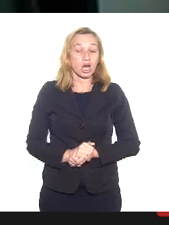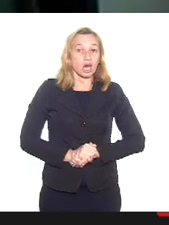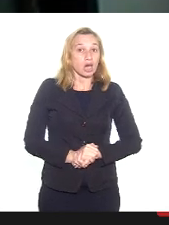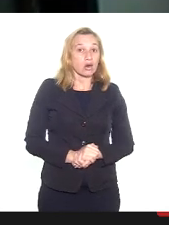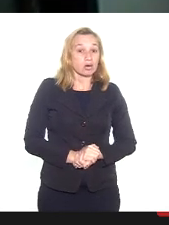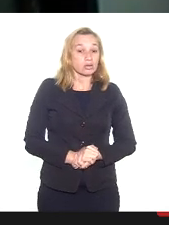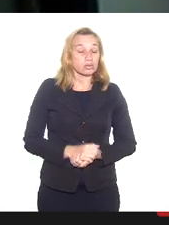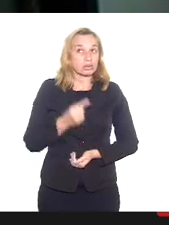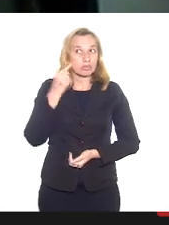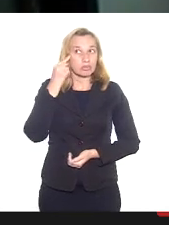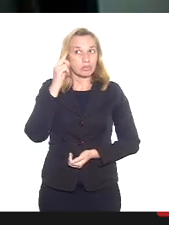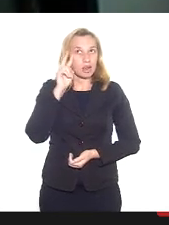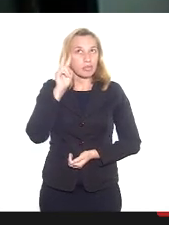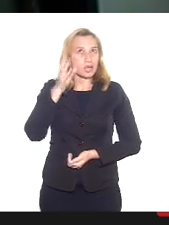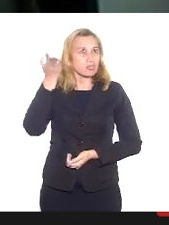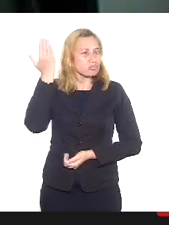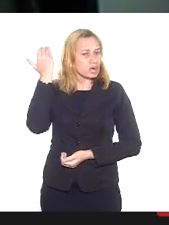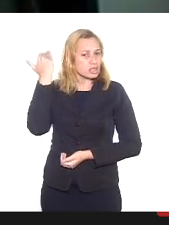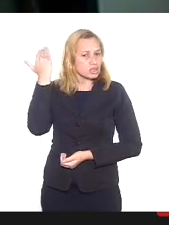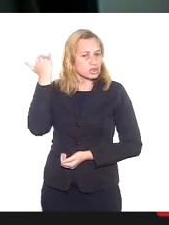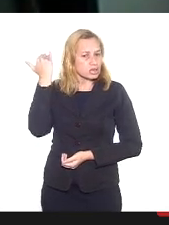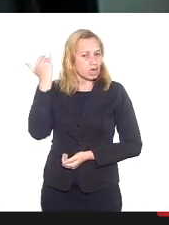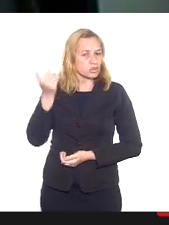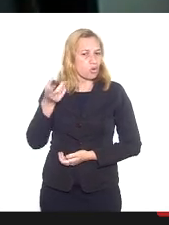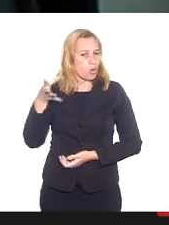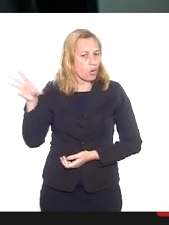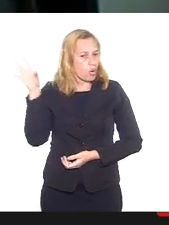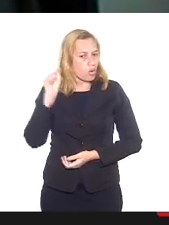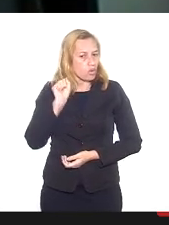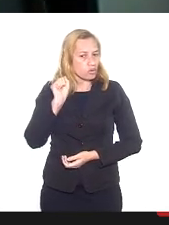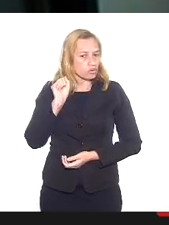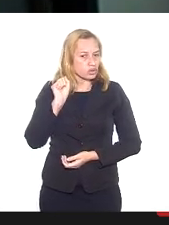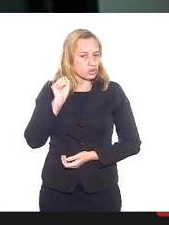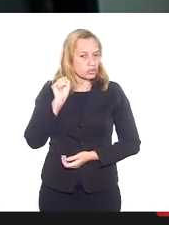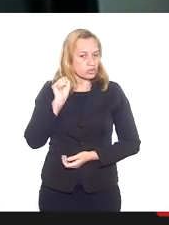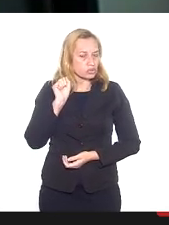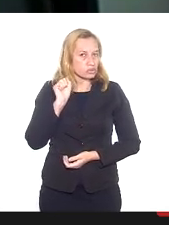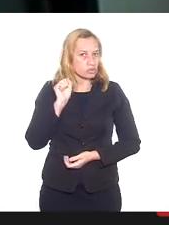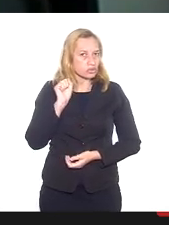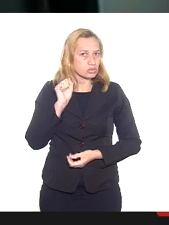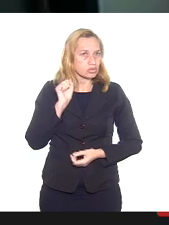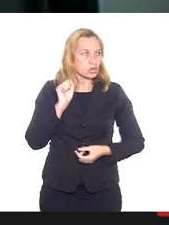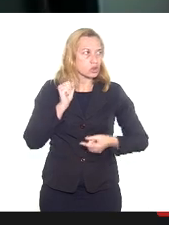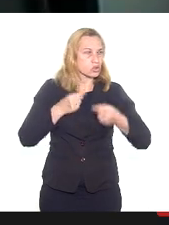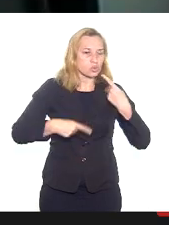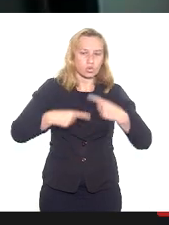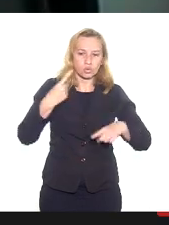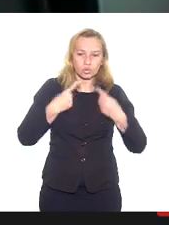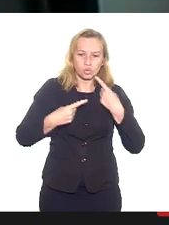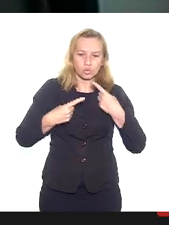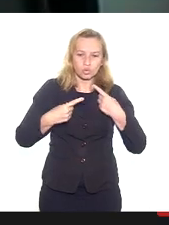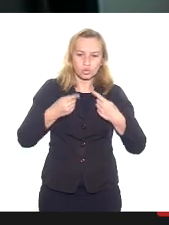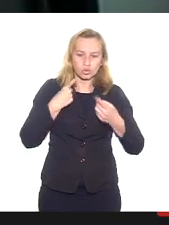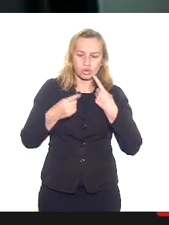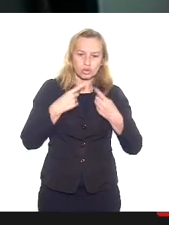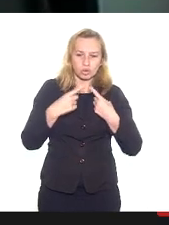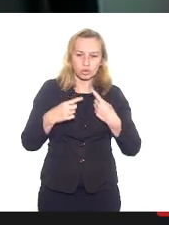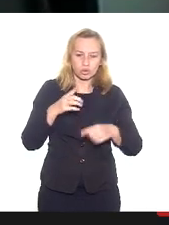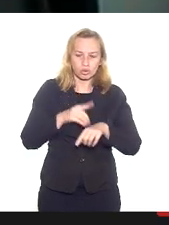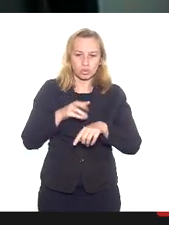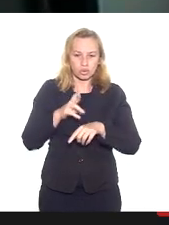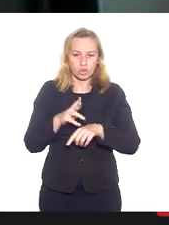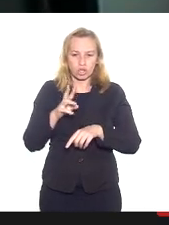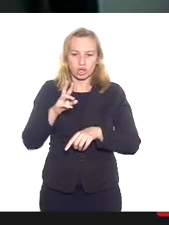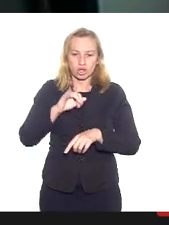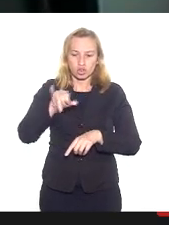reportei há algum tempo atrás ouvindo um discurso da doutora Julita Lengluber, que